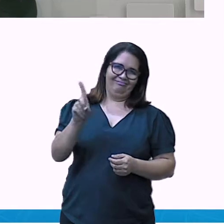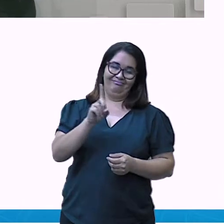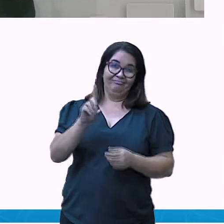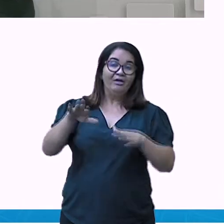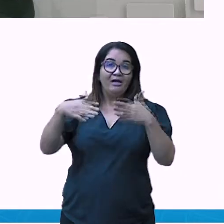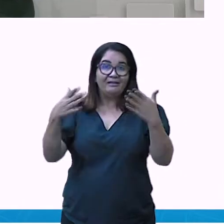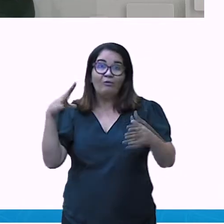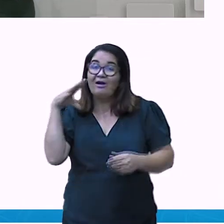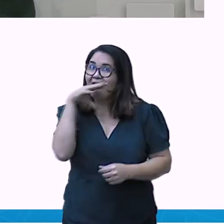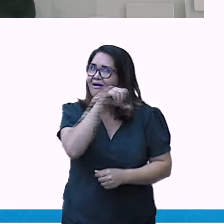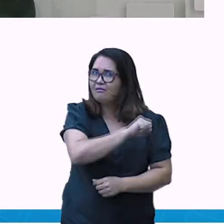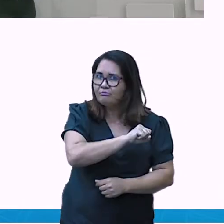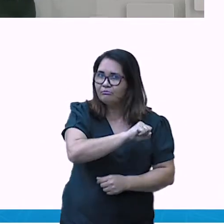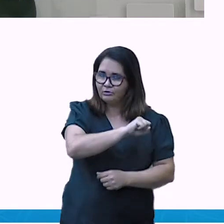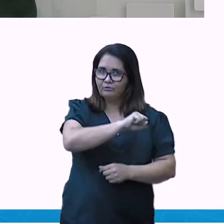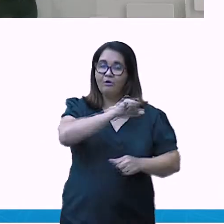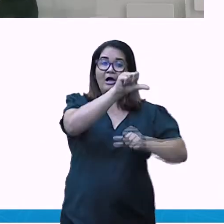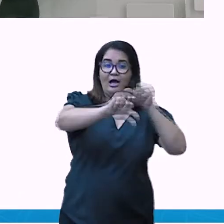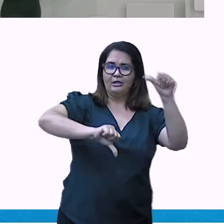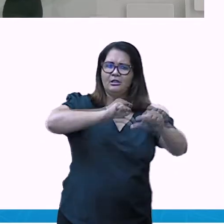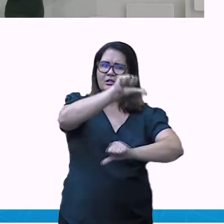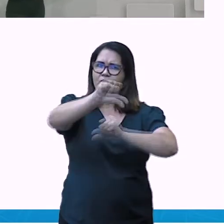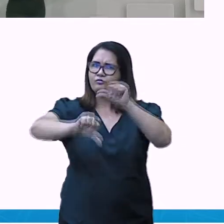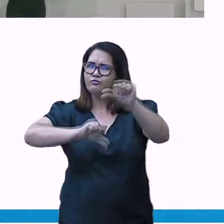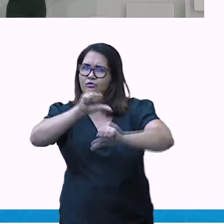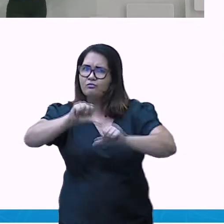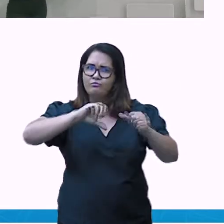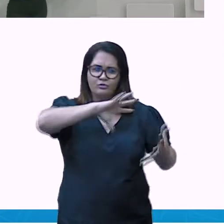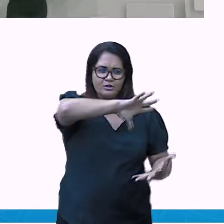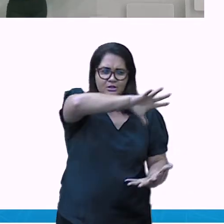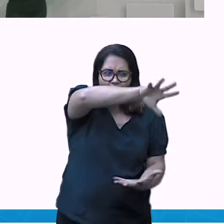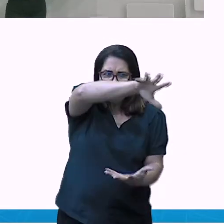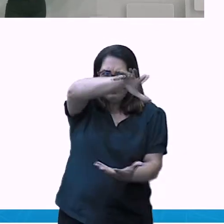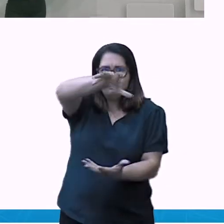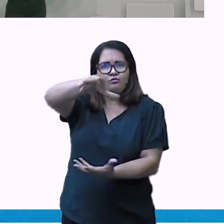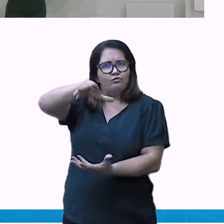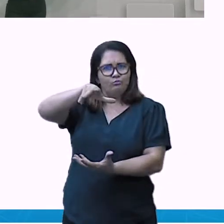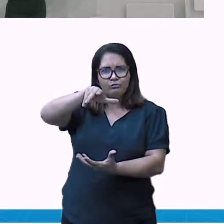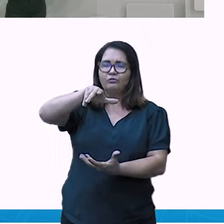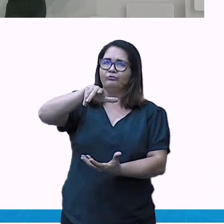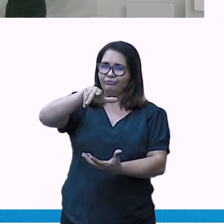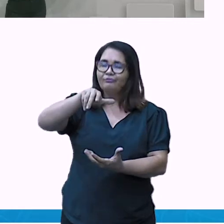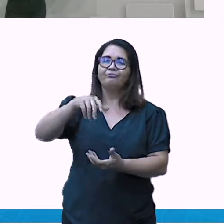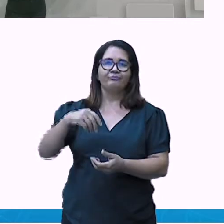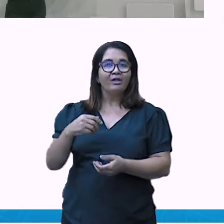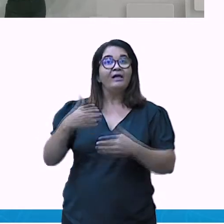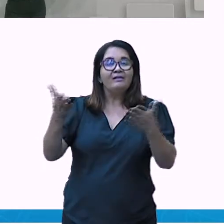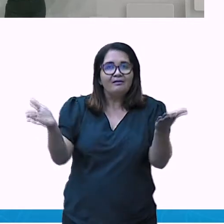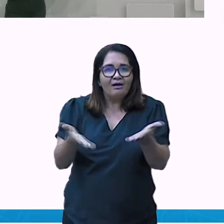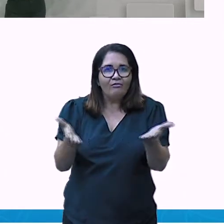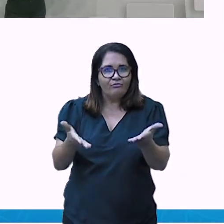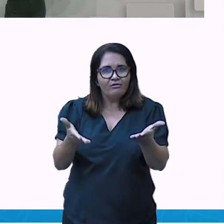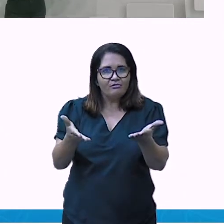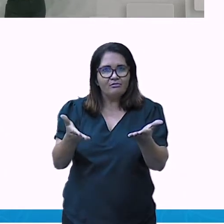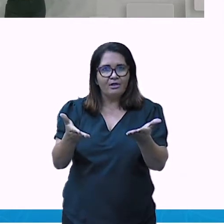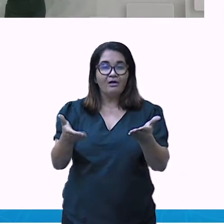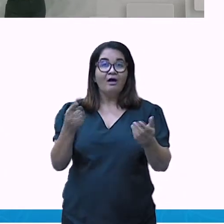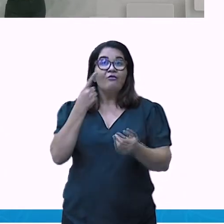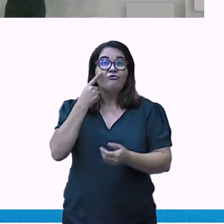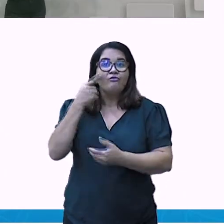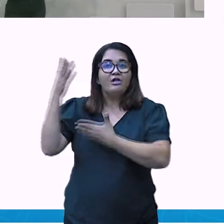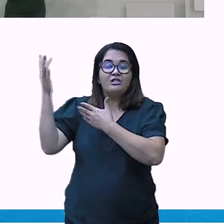tonalidade do planeta Terra. No presente, ela já se encontra com cores degradantes.